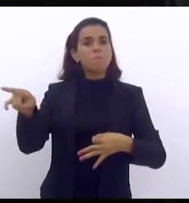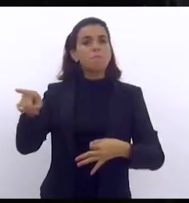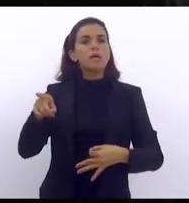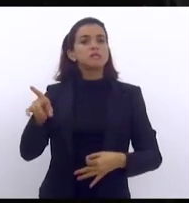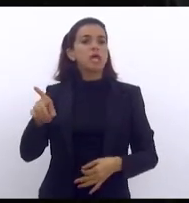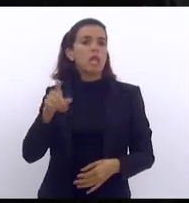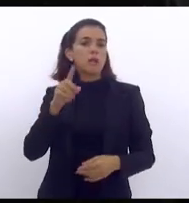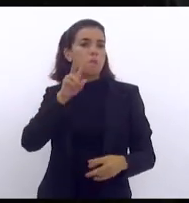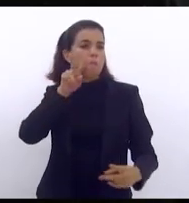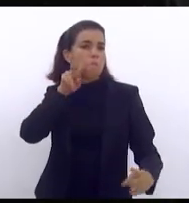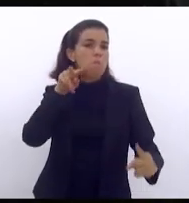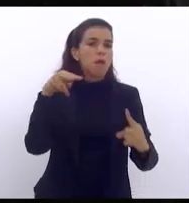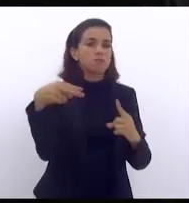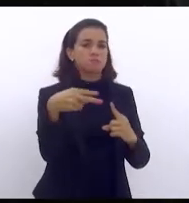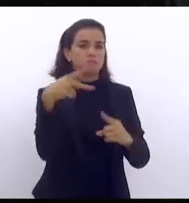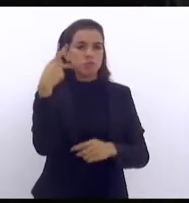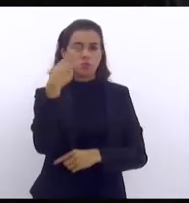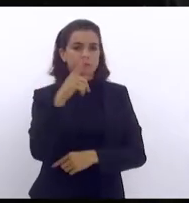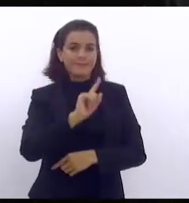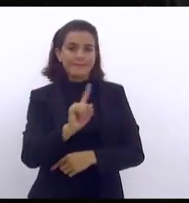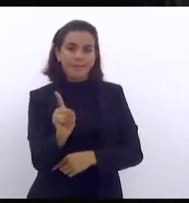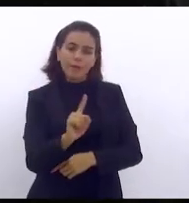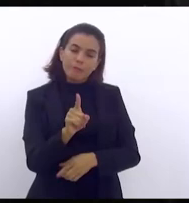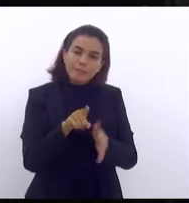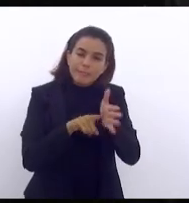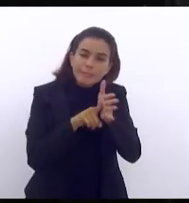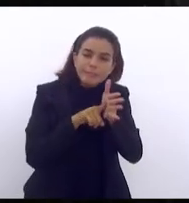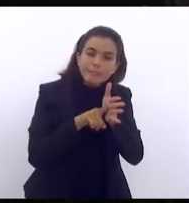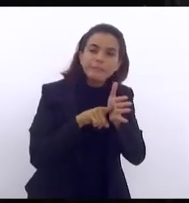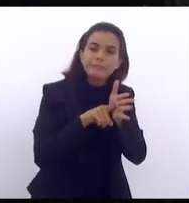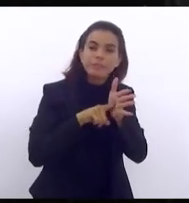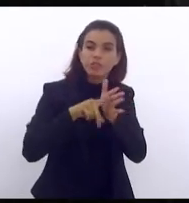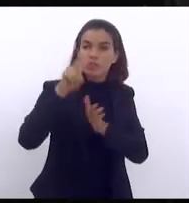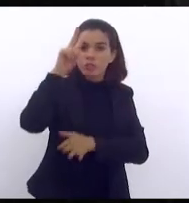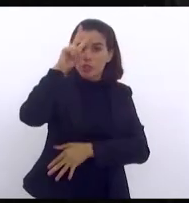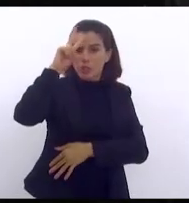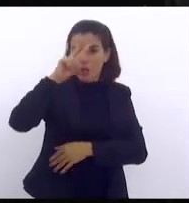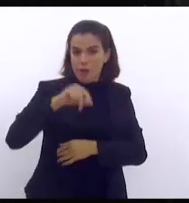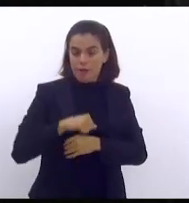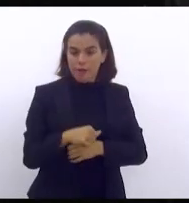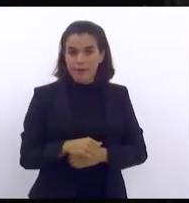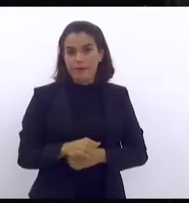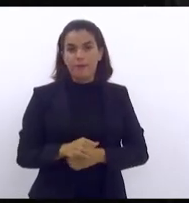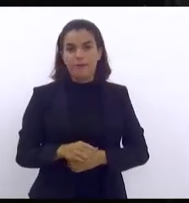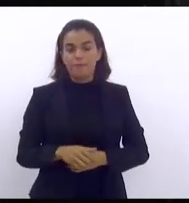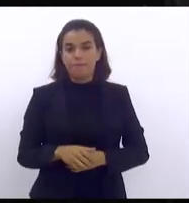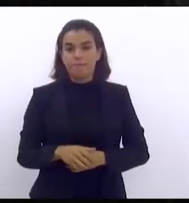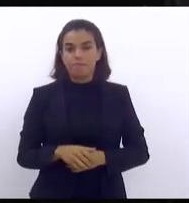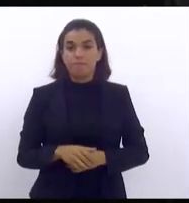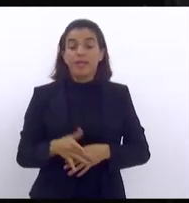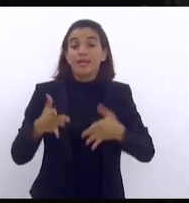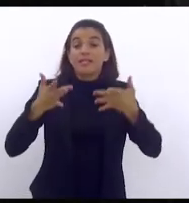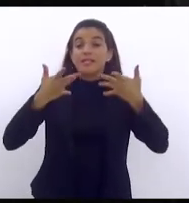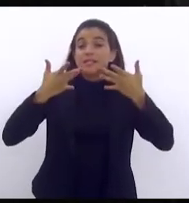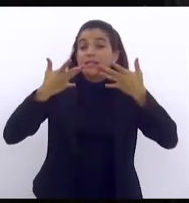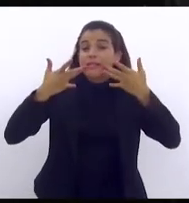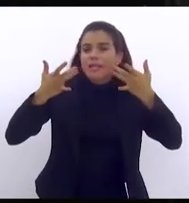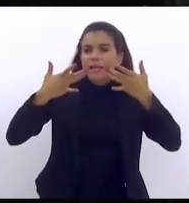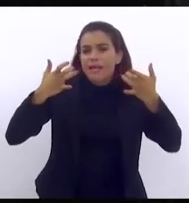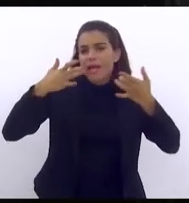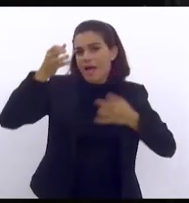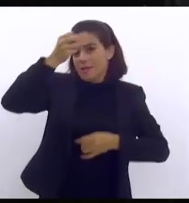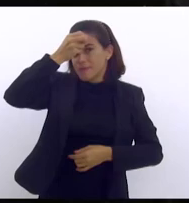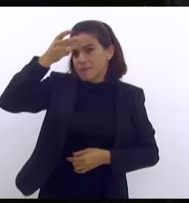político examinando a história e vamos examinar a história teatro municipal